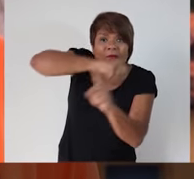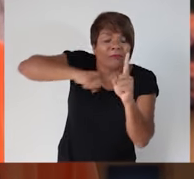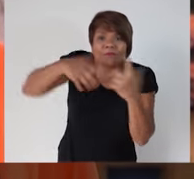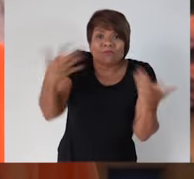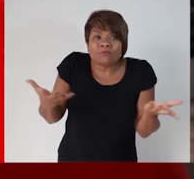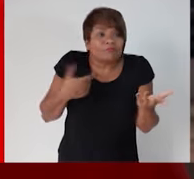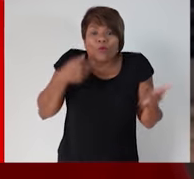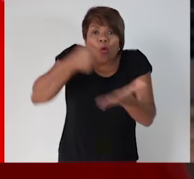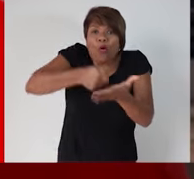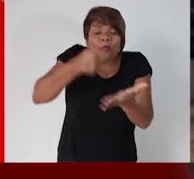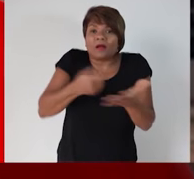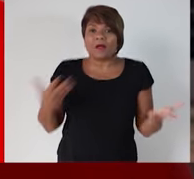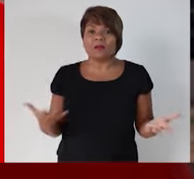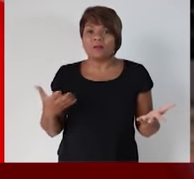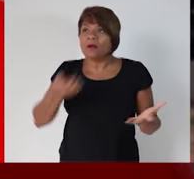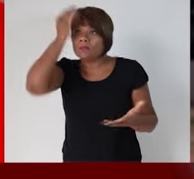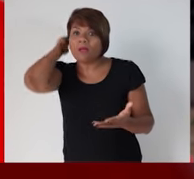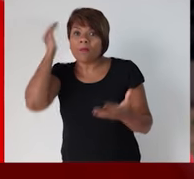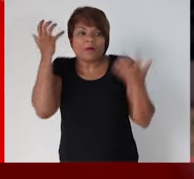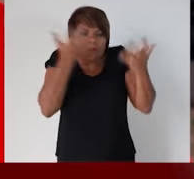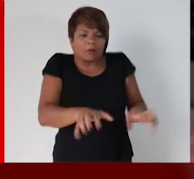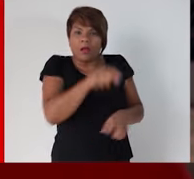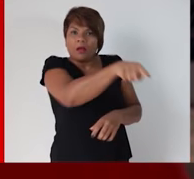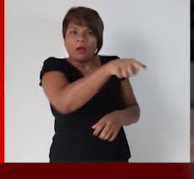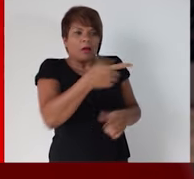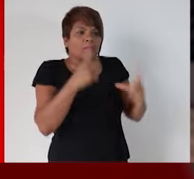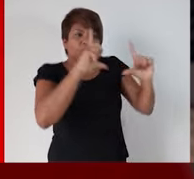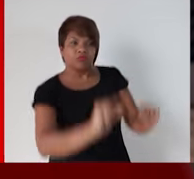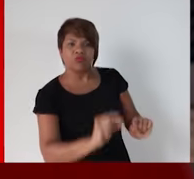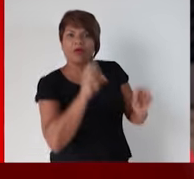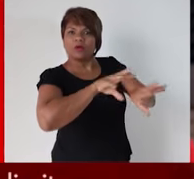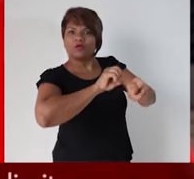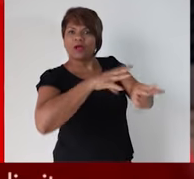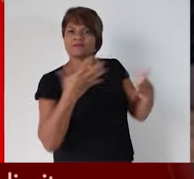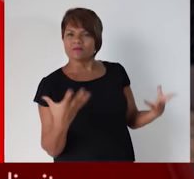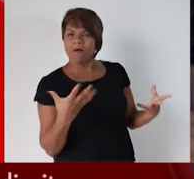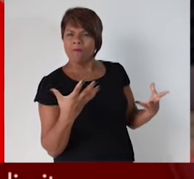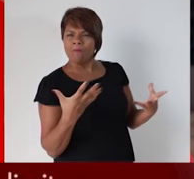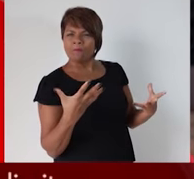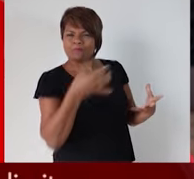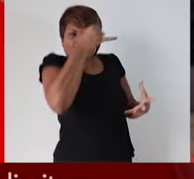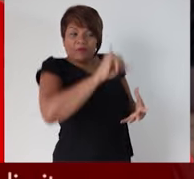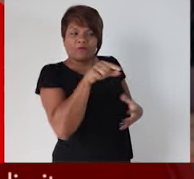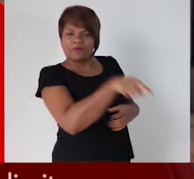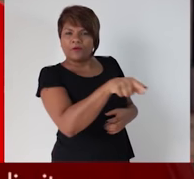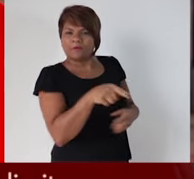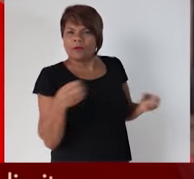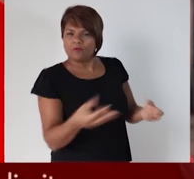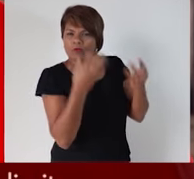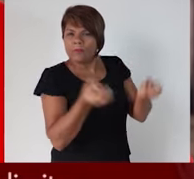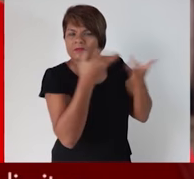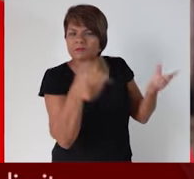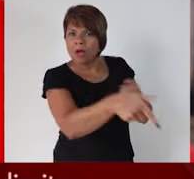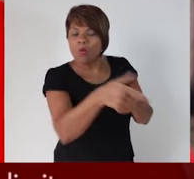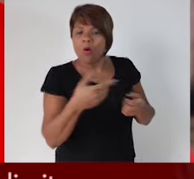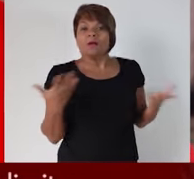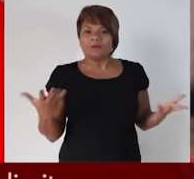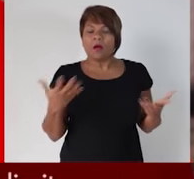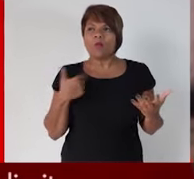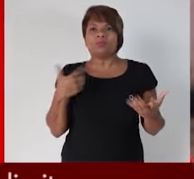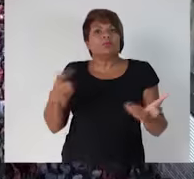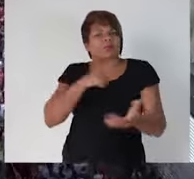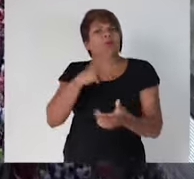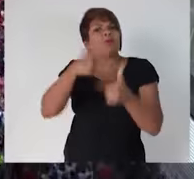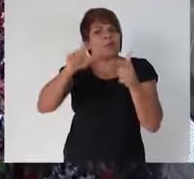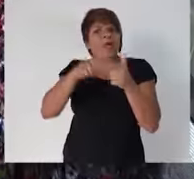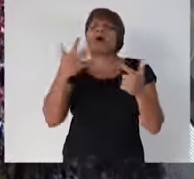é melhor. A crise não pode ser paga pelos trabalhadores. Vamos juntos ganhar as ruas e defender os nossos